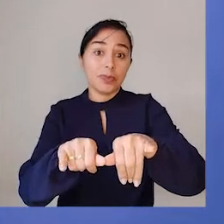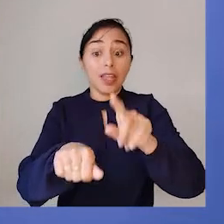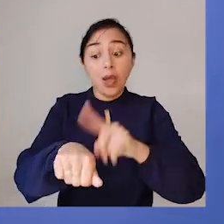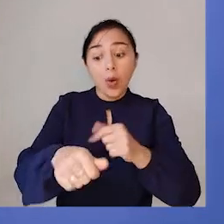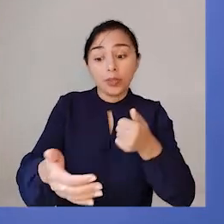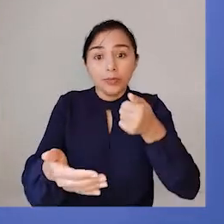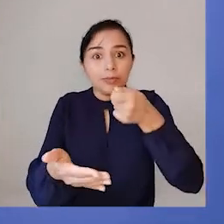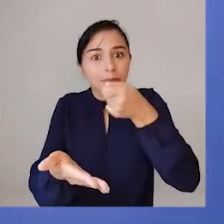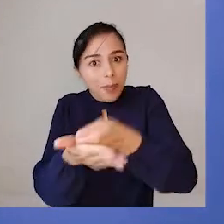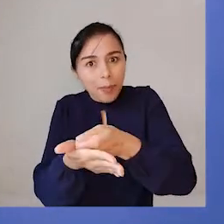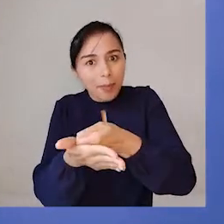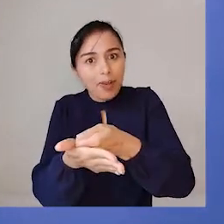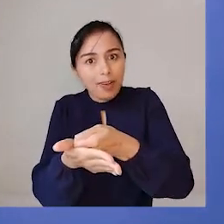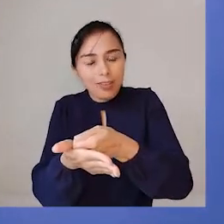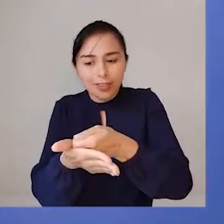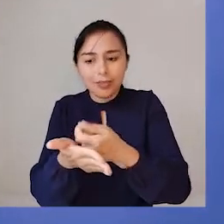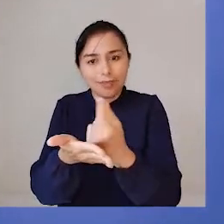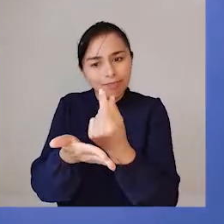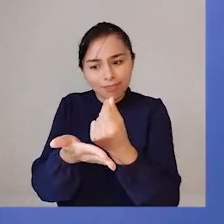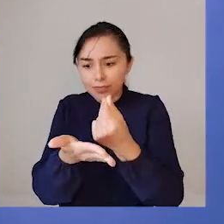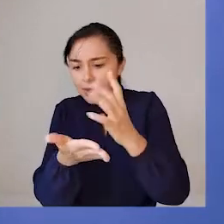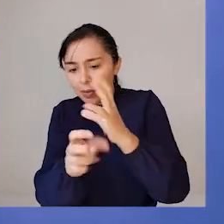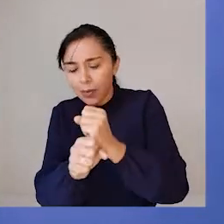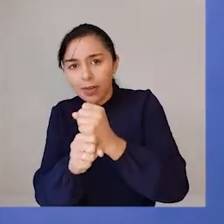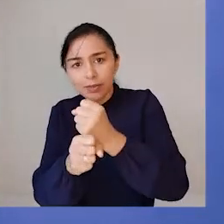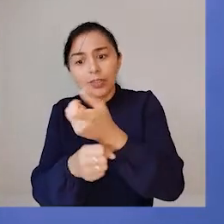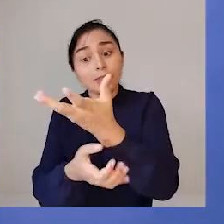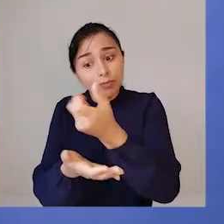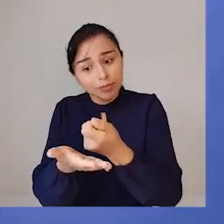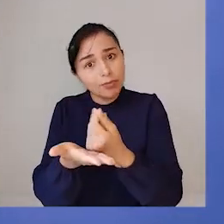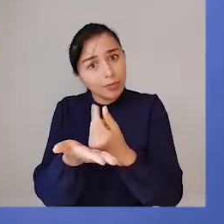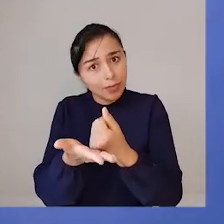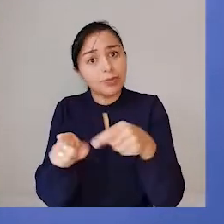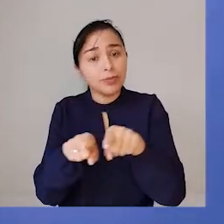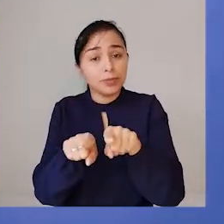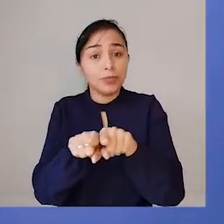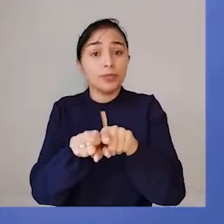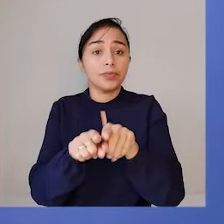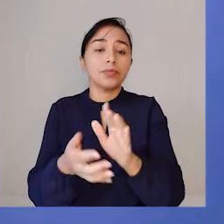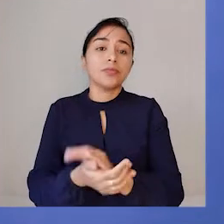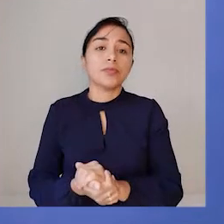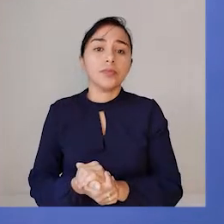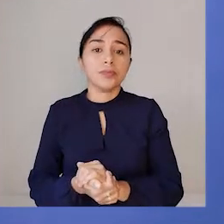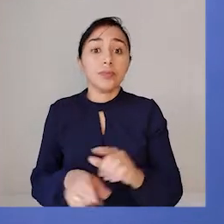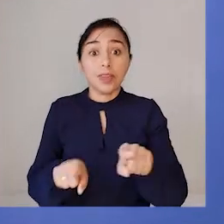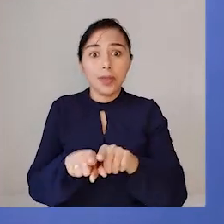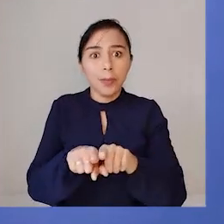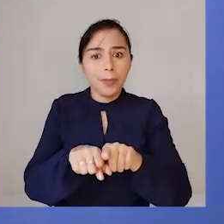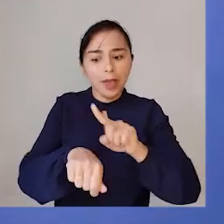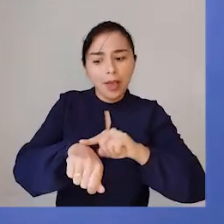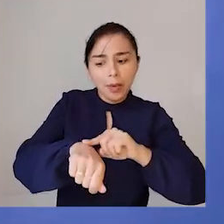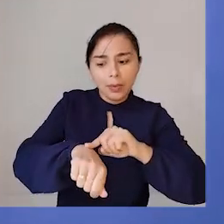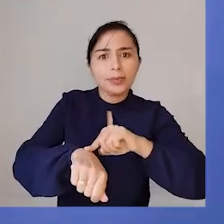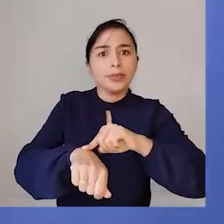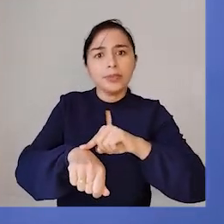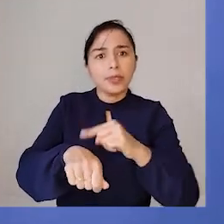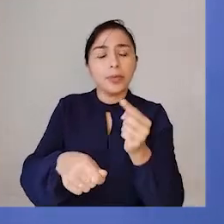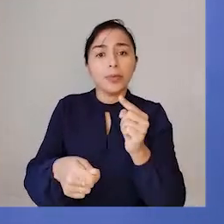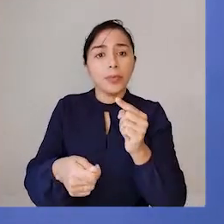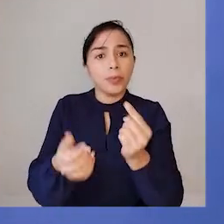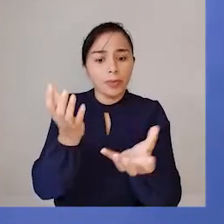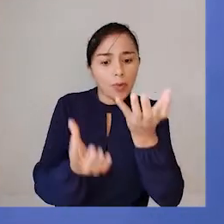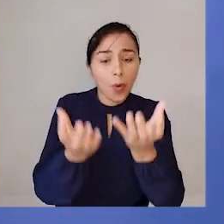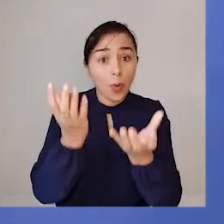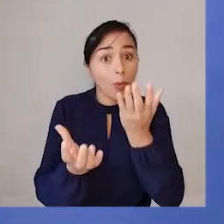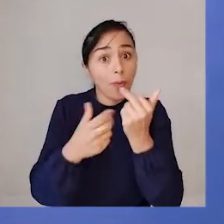pagamos a conta, recebemos um troco, quando nós precisamos contabilizar o tempo do cozimento de algum alimento